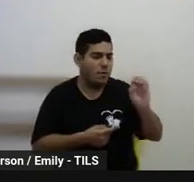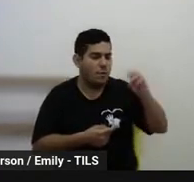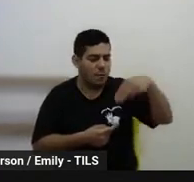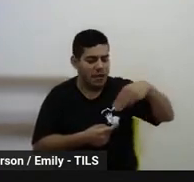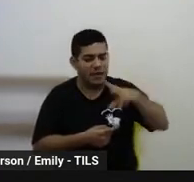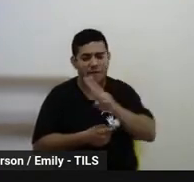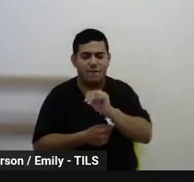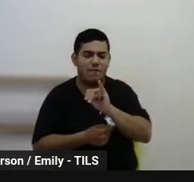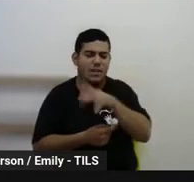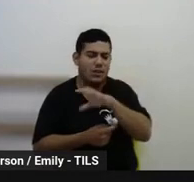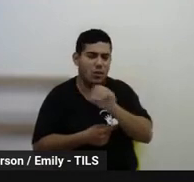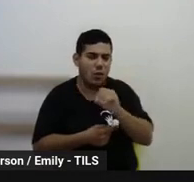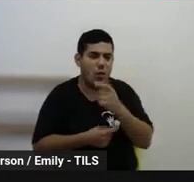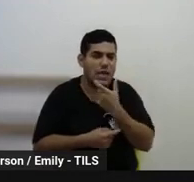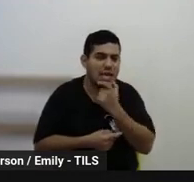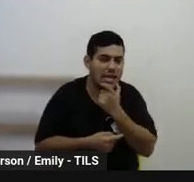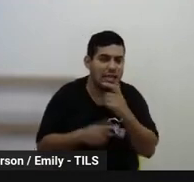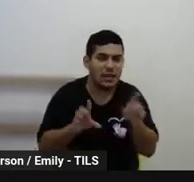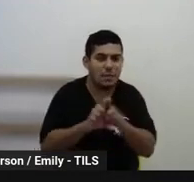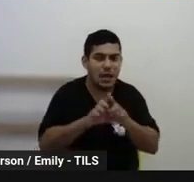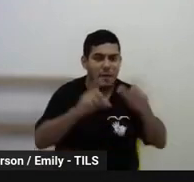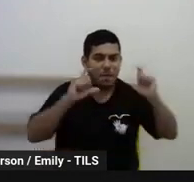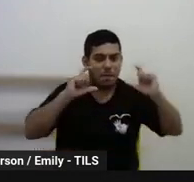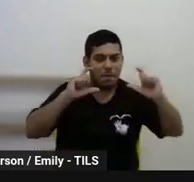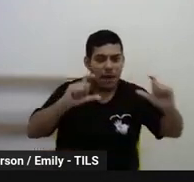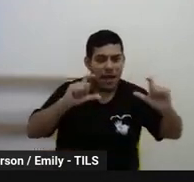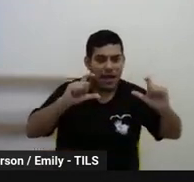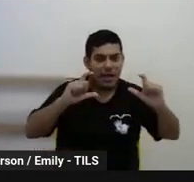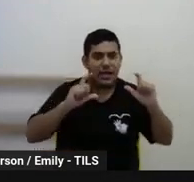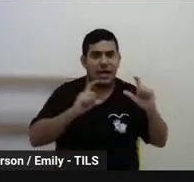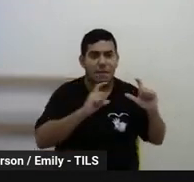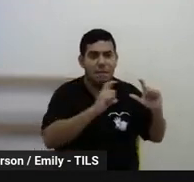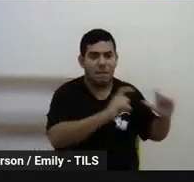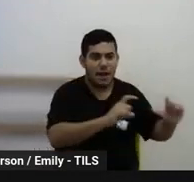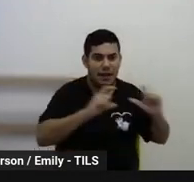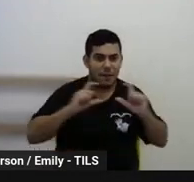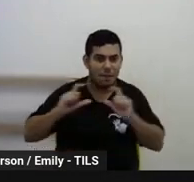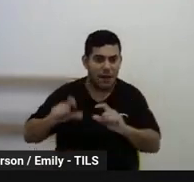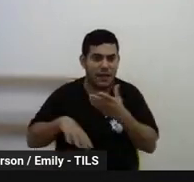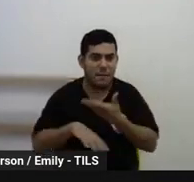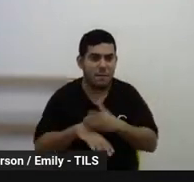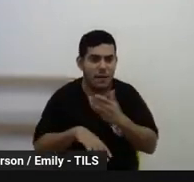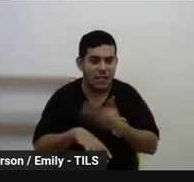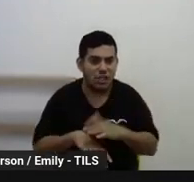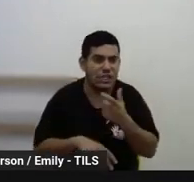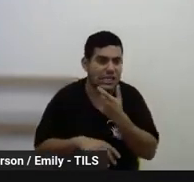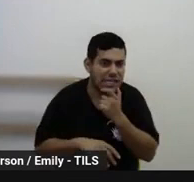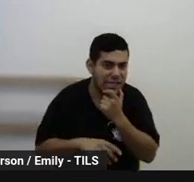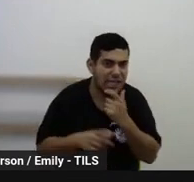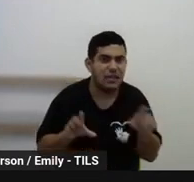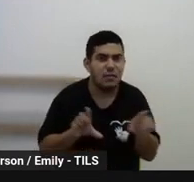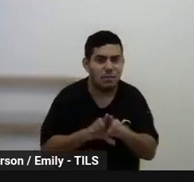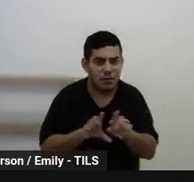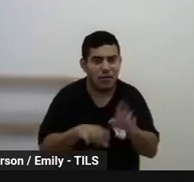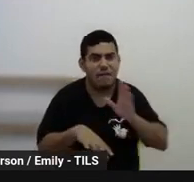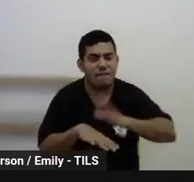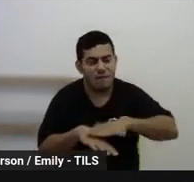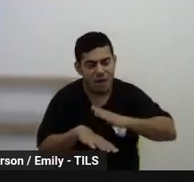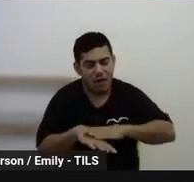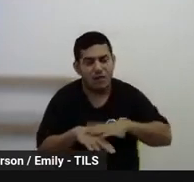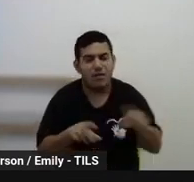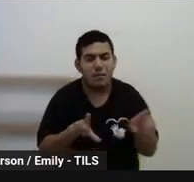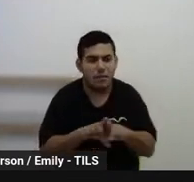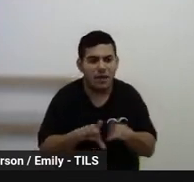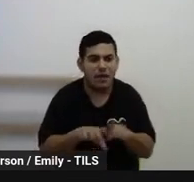pensar nas placas dos espaços escolares, né? Essa é uma prática que a gente até de inglês, os professores de inglês já têm essa